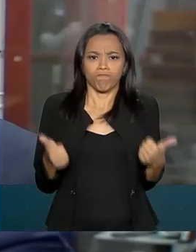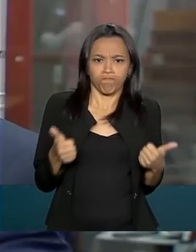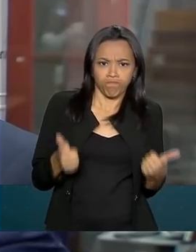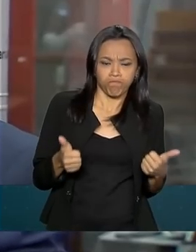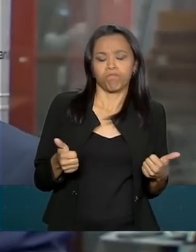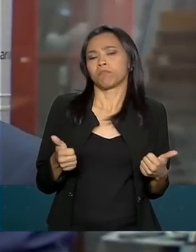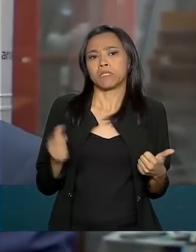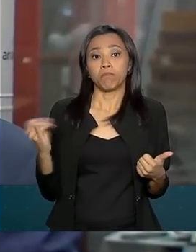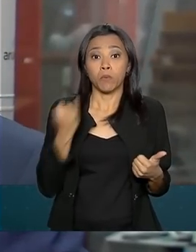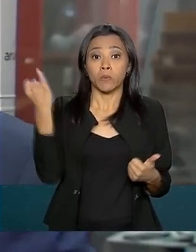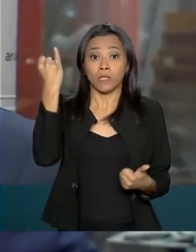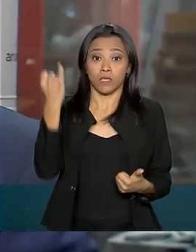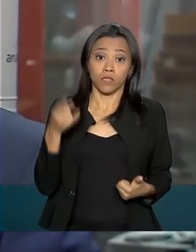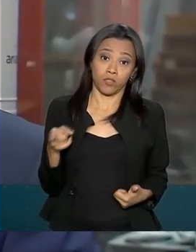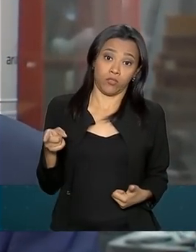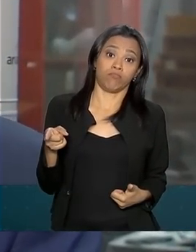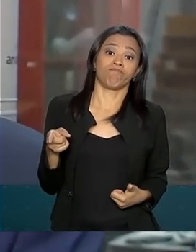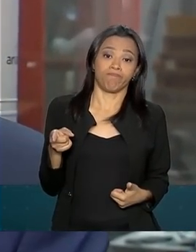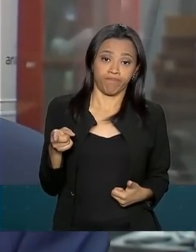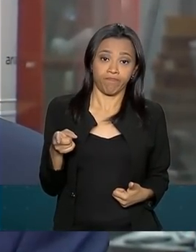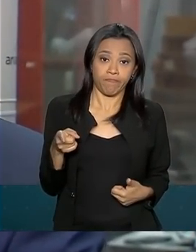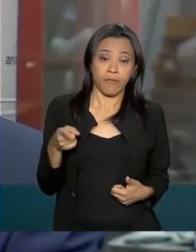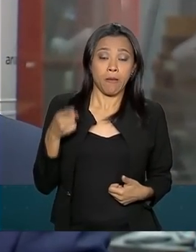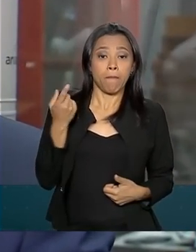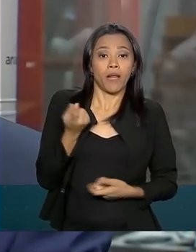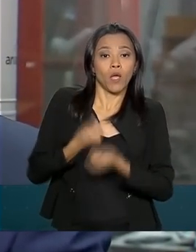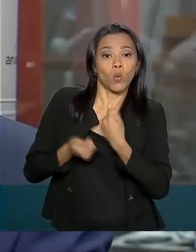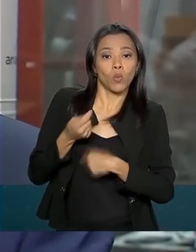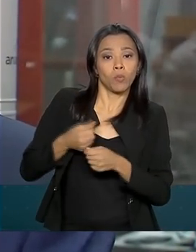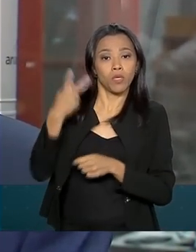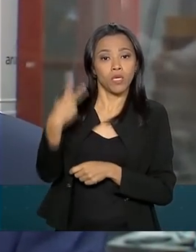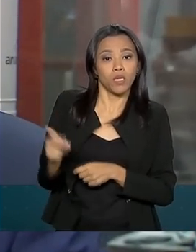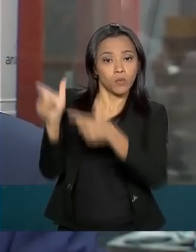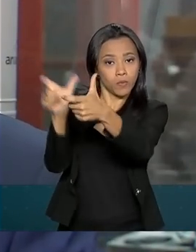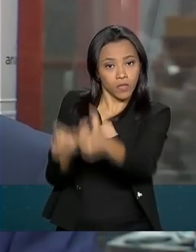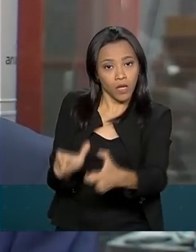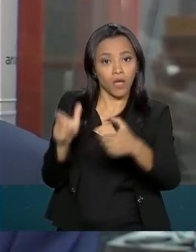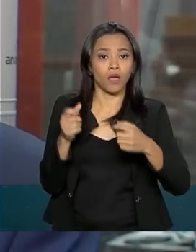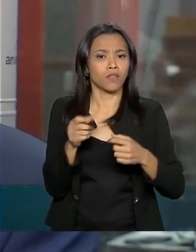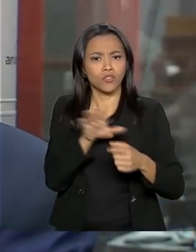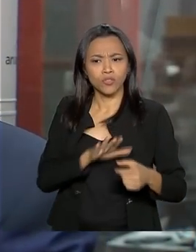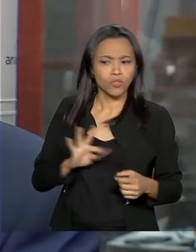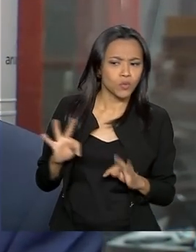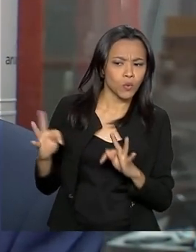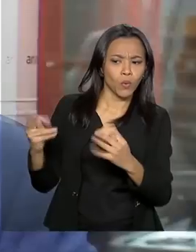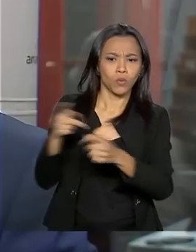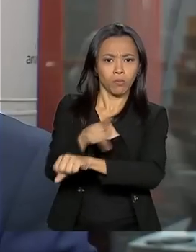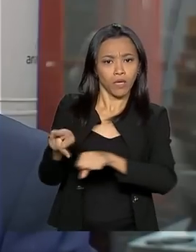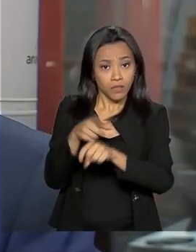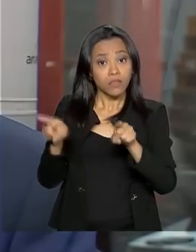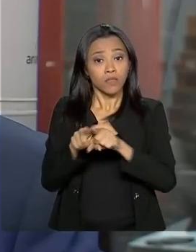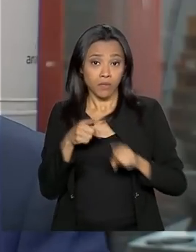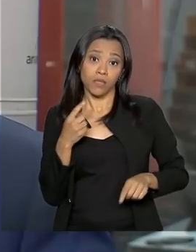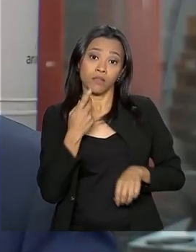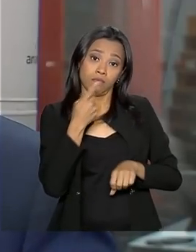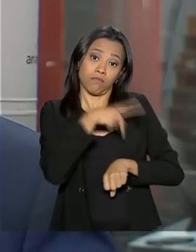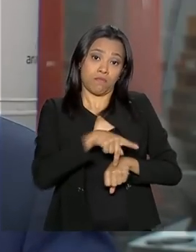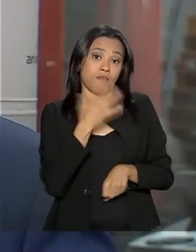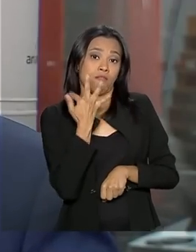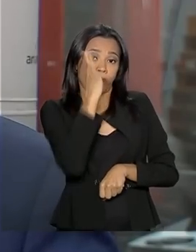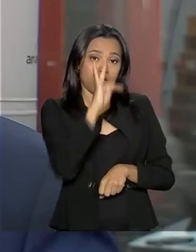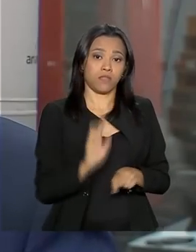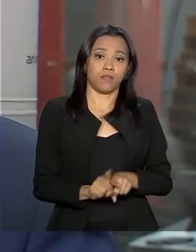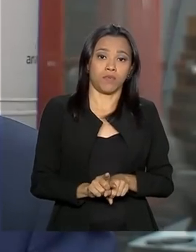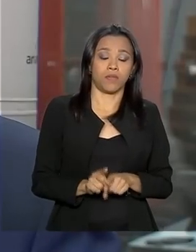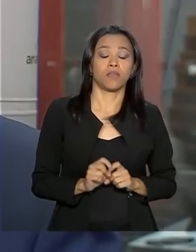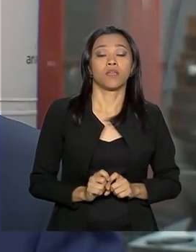que essa infraestrutura é importante para a economia local, para a economia de toda a Guiana e para a França também. O interessante disso é que